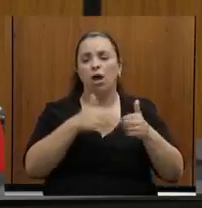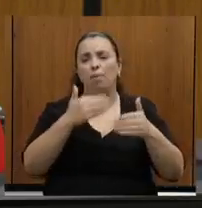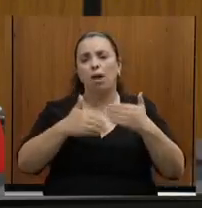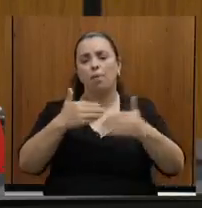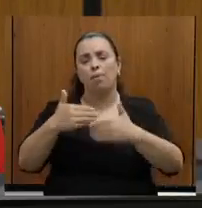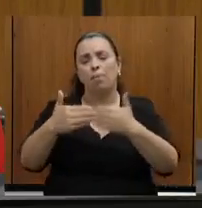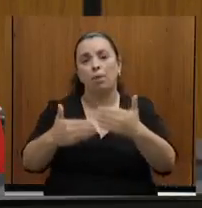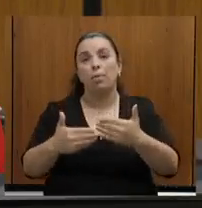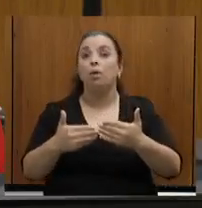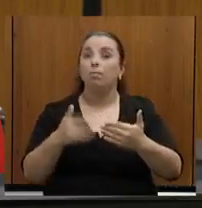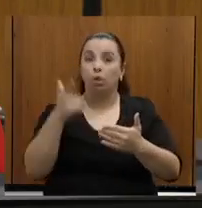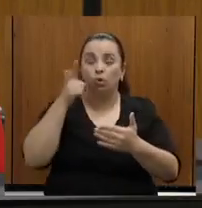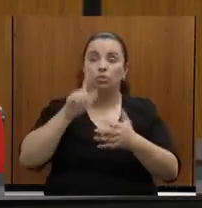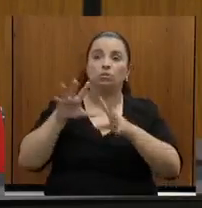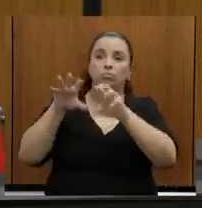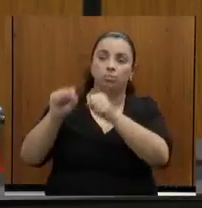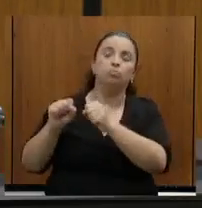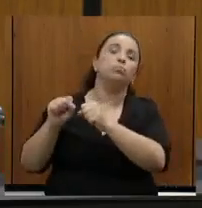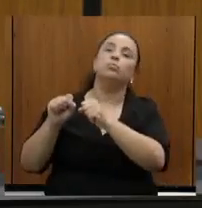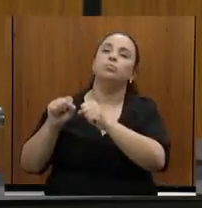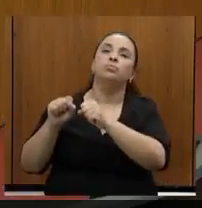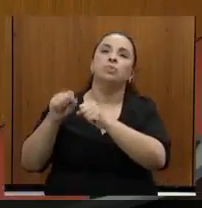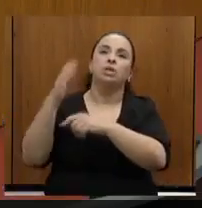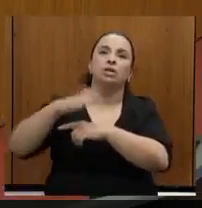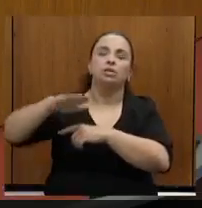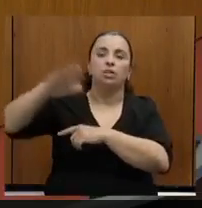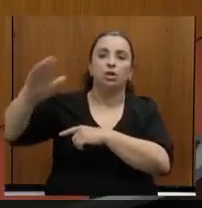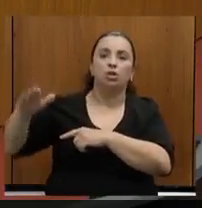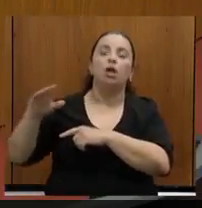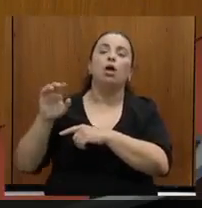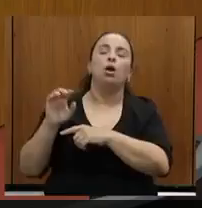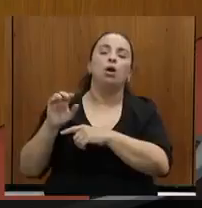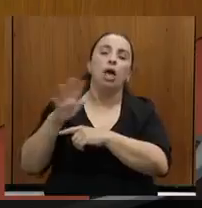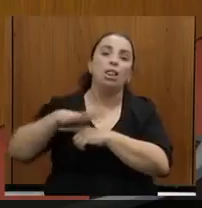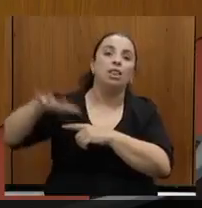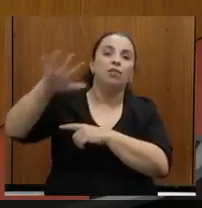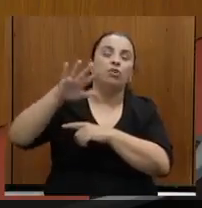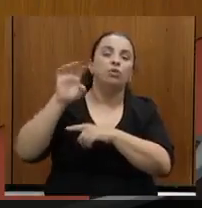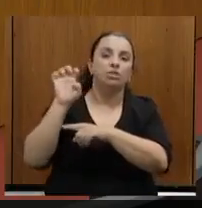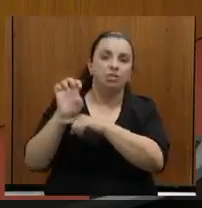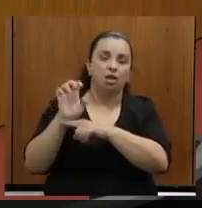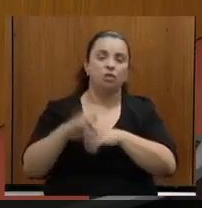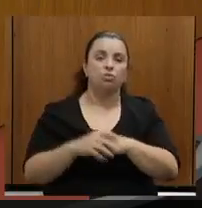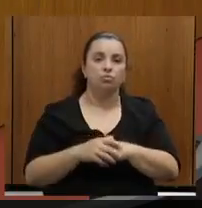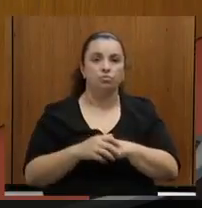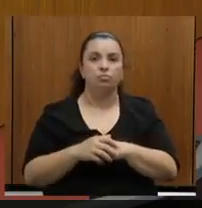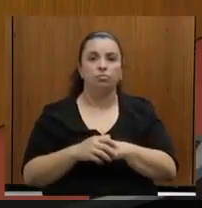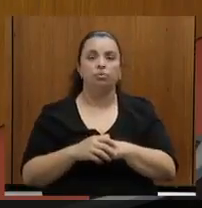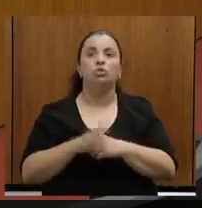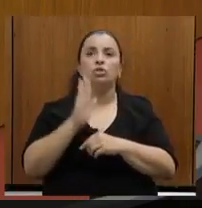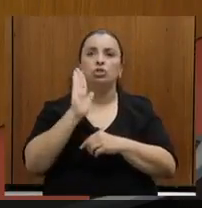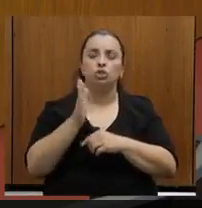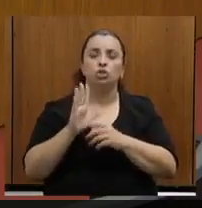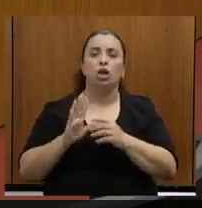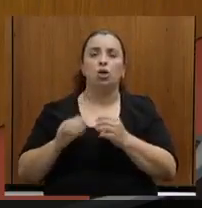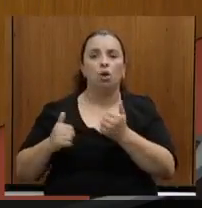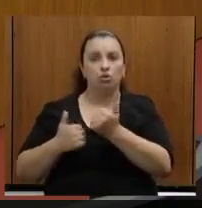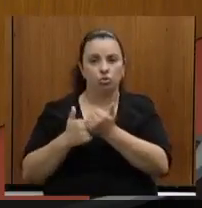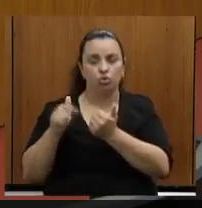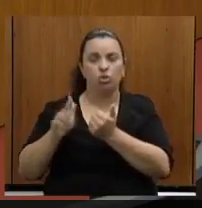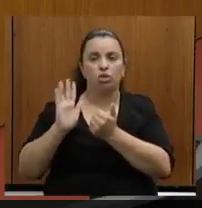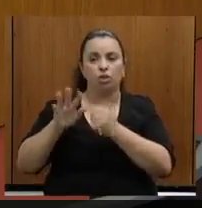Serra do Curral a nível estadual. Ok? Ok. A nossa assessoria, então, desta comissão já está preparando por escrito.